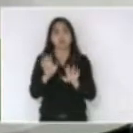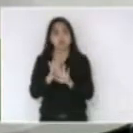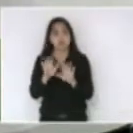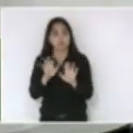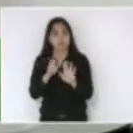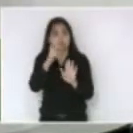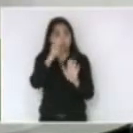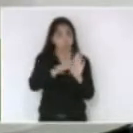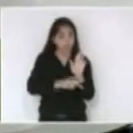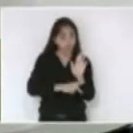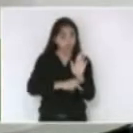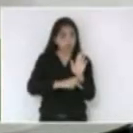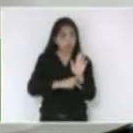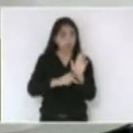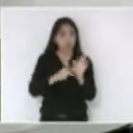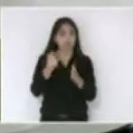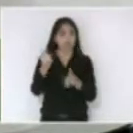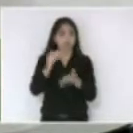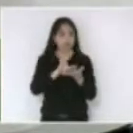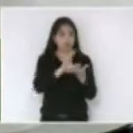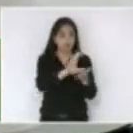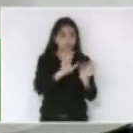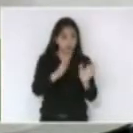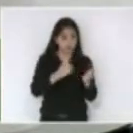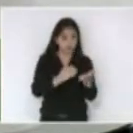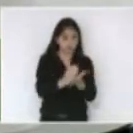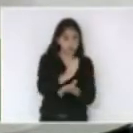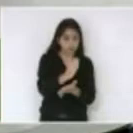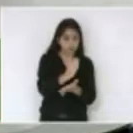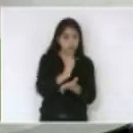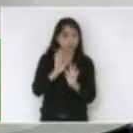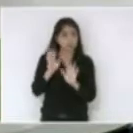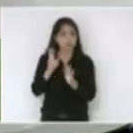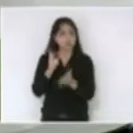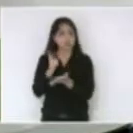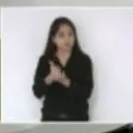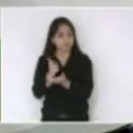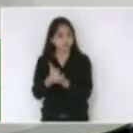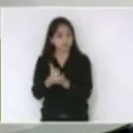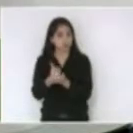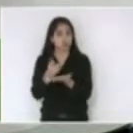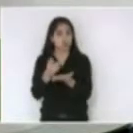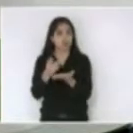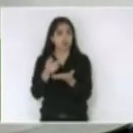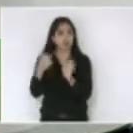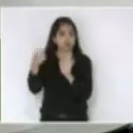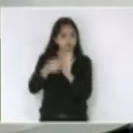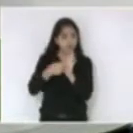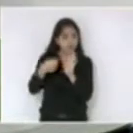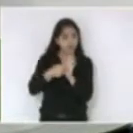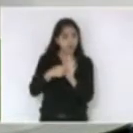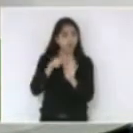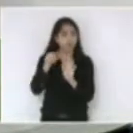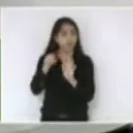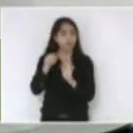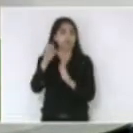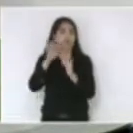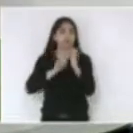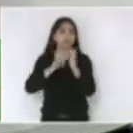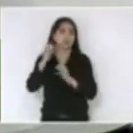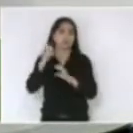que o projeto já foi empréstimo já foi aprovado mas vamos continuar cobrando da Selesc o